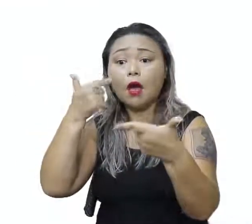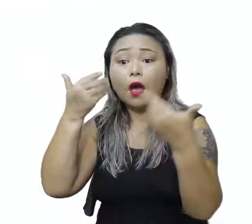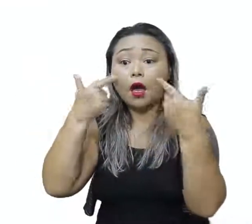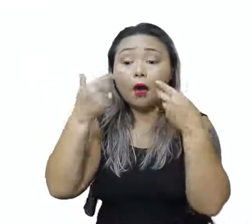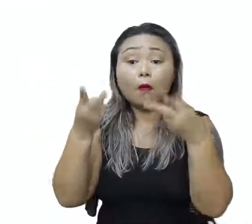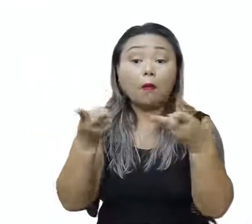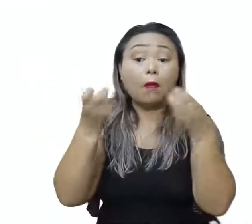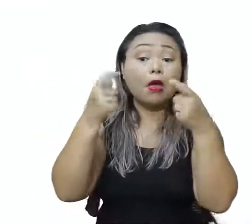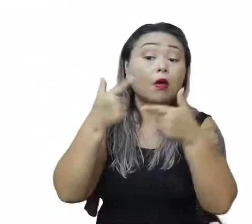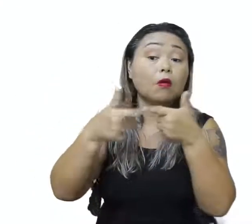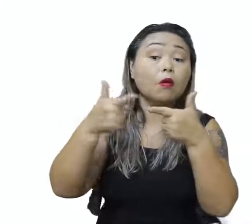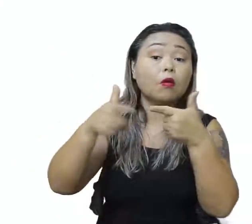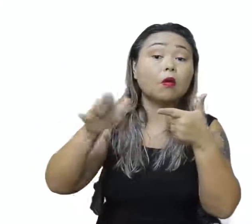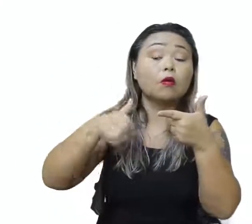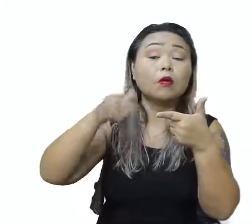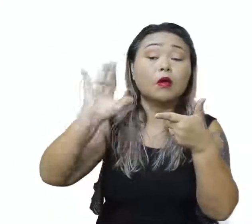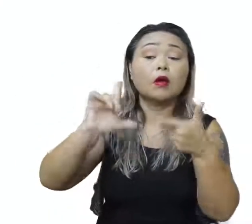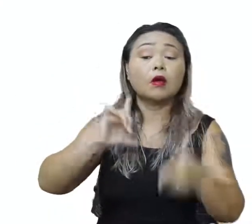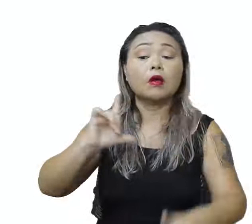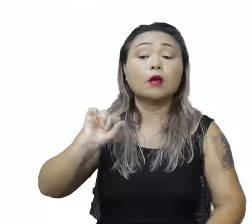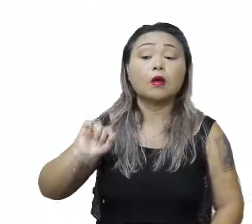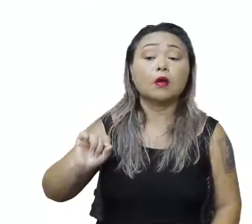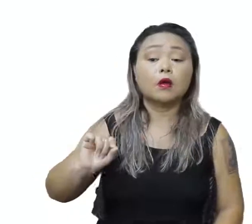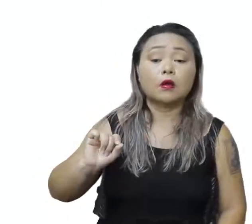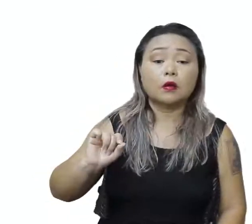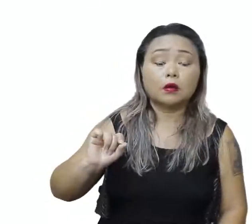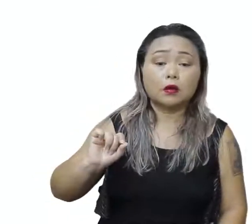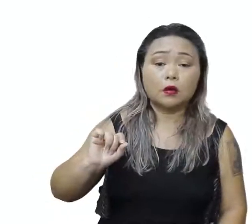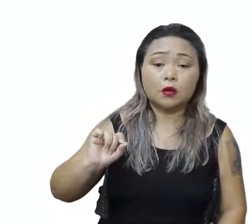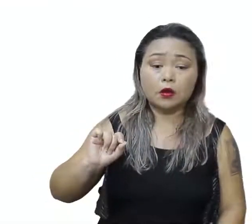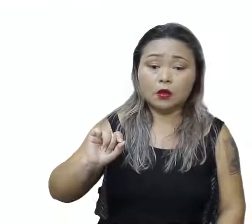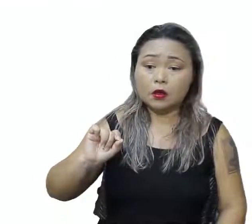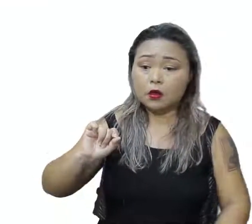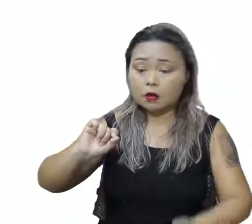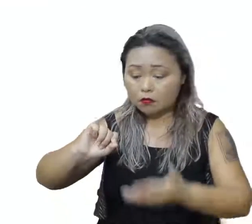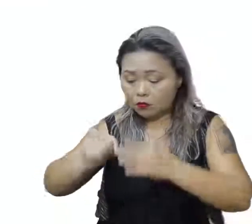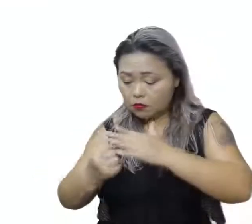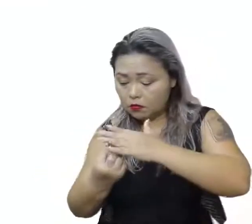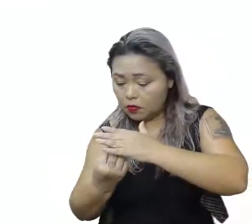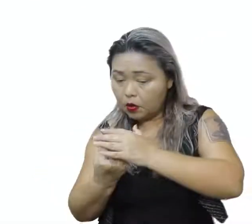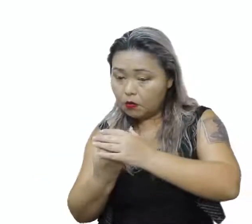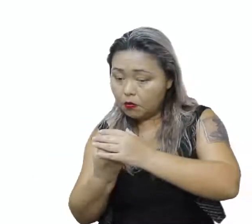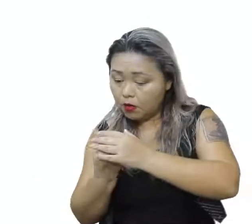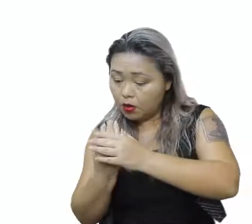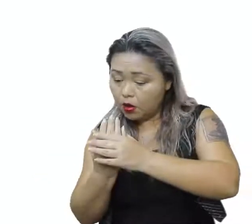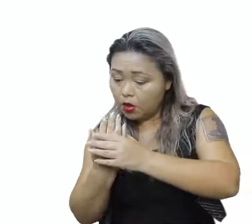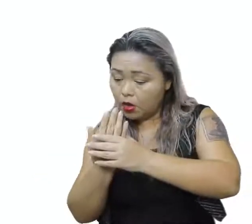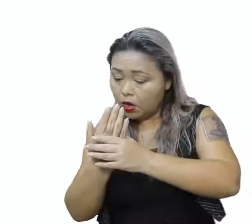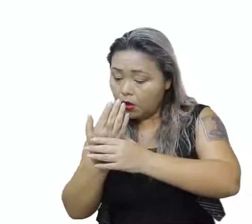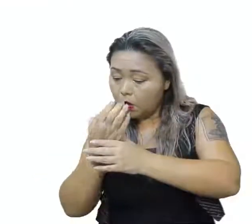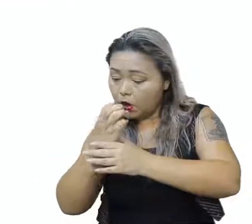perceber que os ecossistemas, olha a palavra,